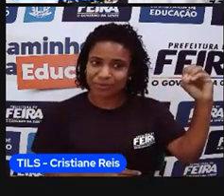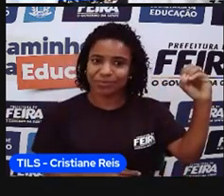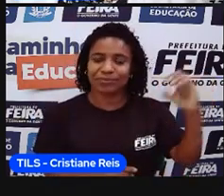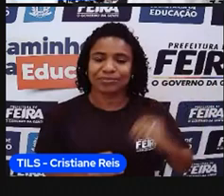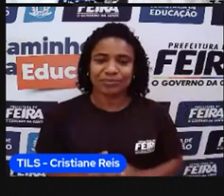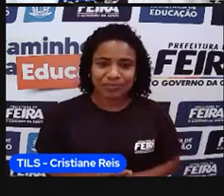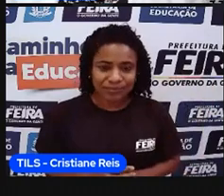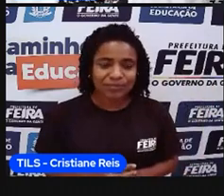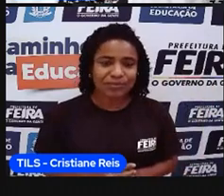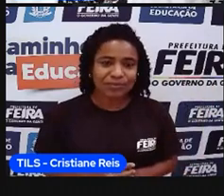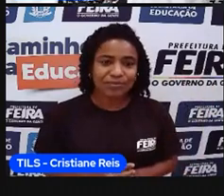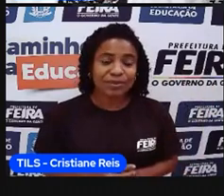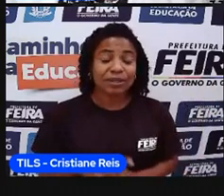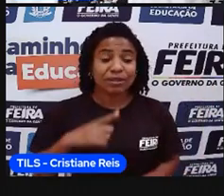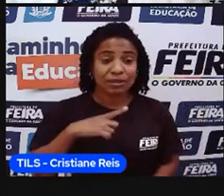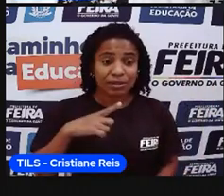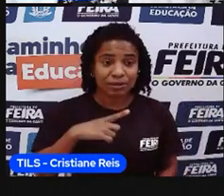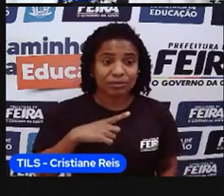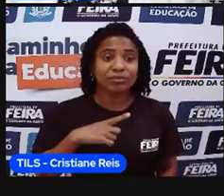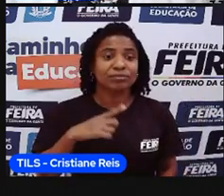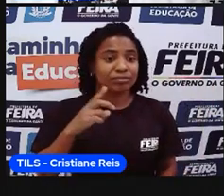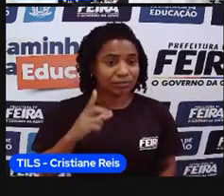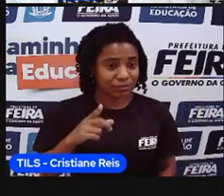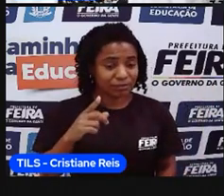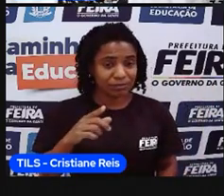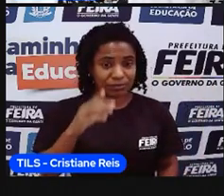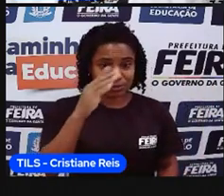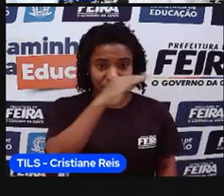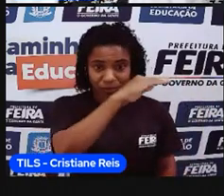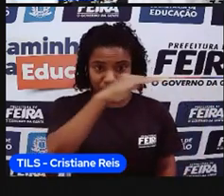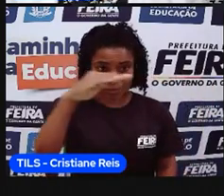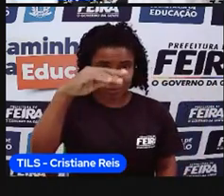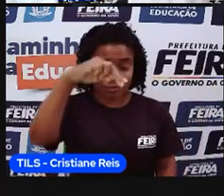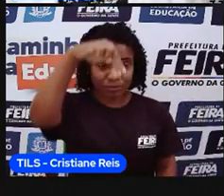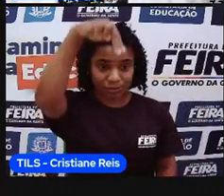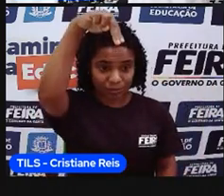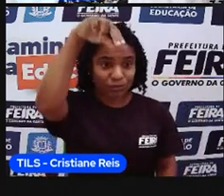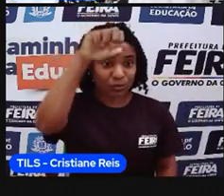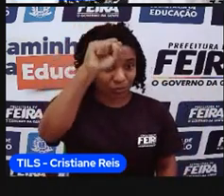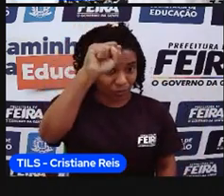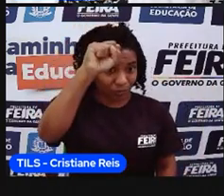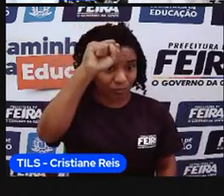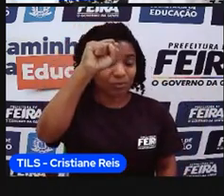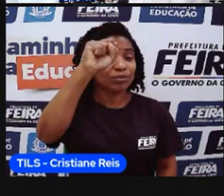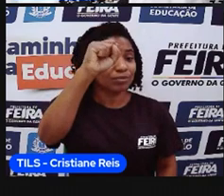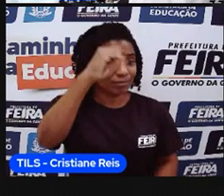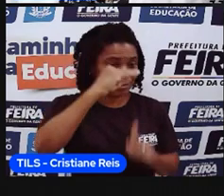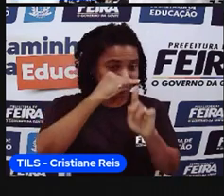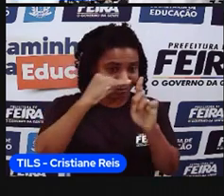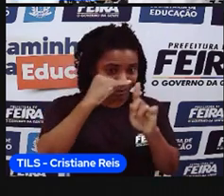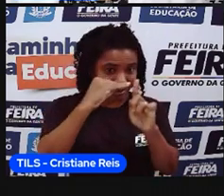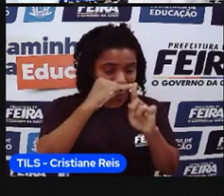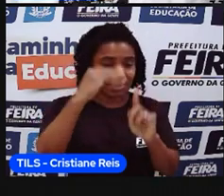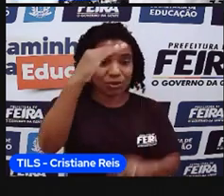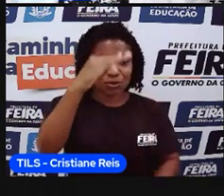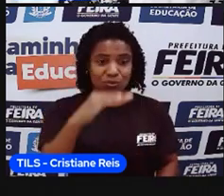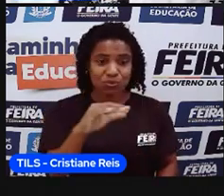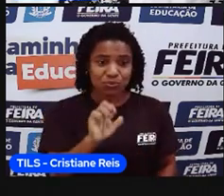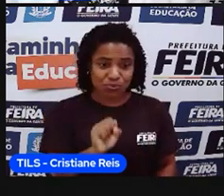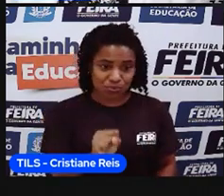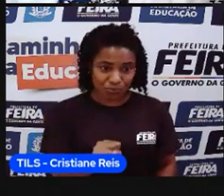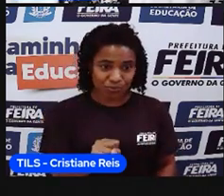dele lá. Então, com relação aos hemisférios, ele tem uma pequena parte do norte, a maior parte no sul, sendo considerado do sul,